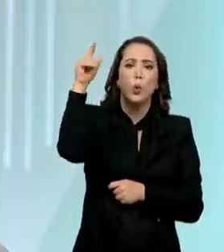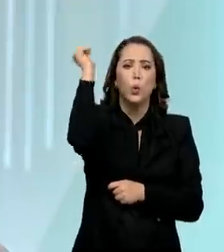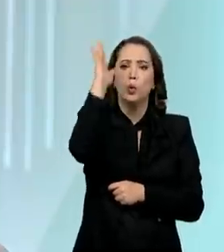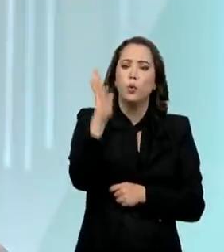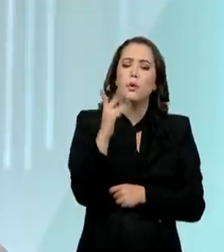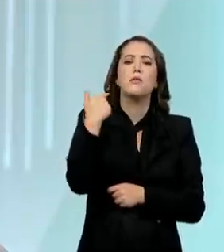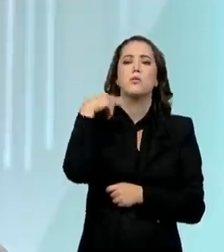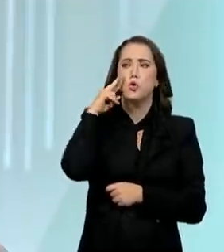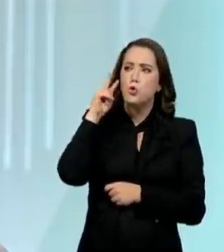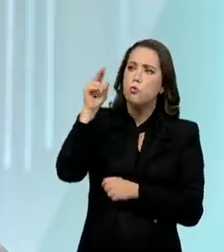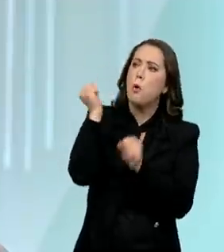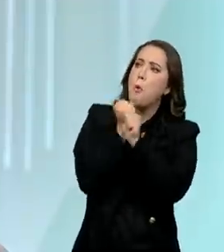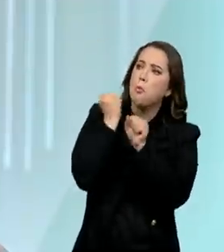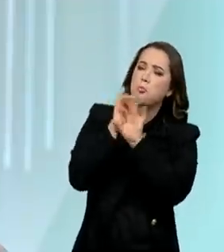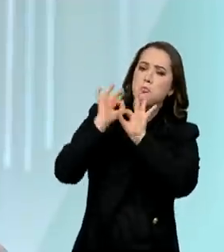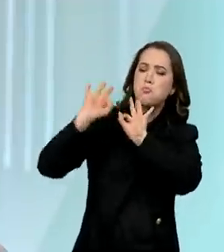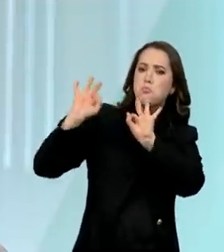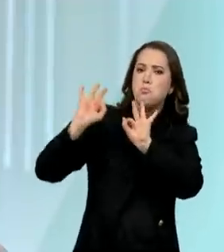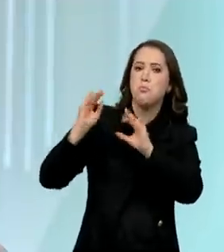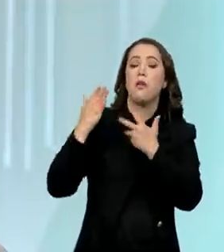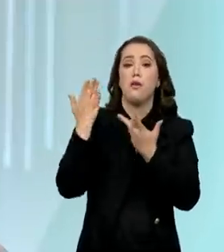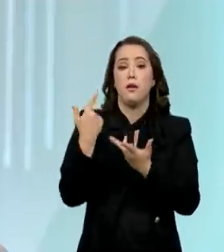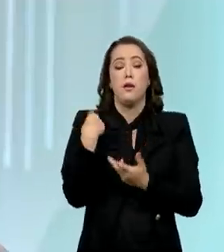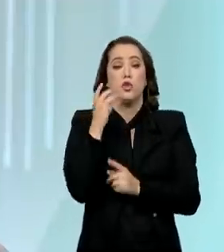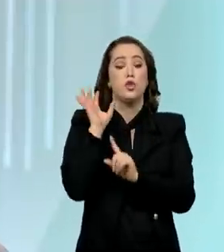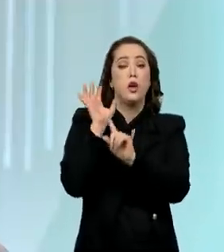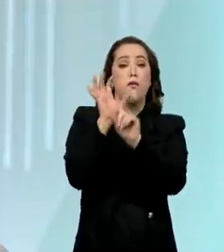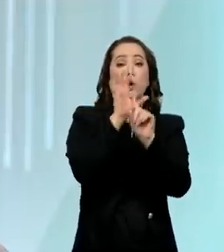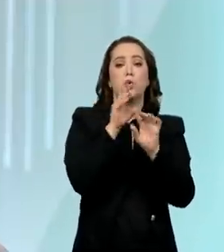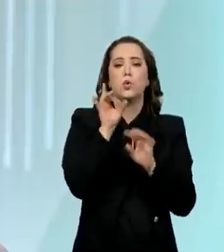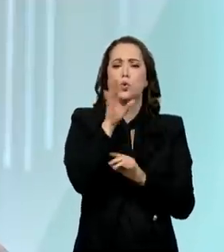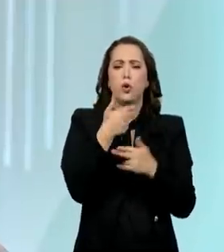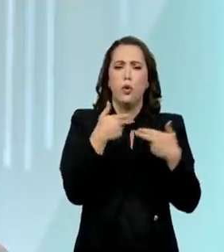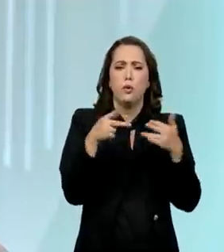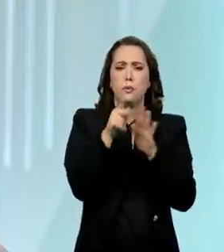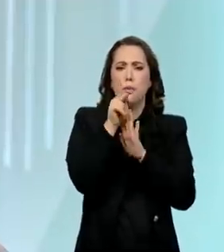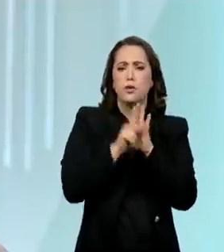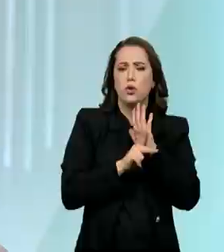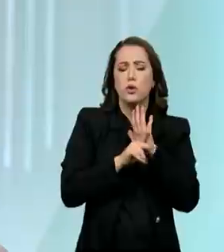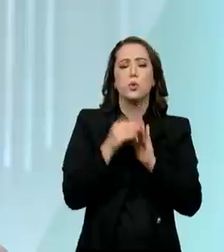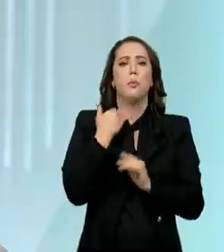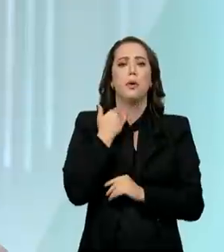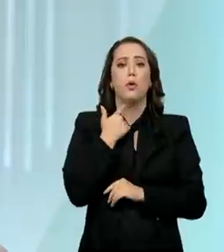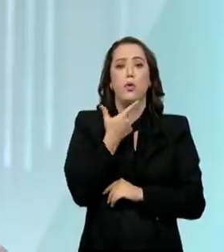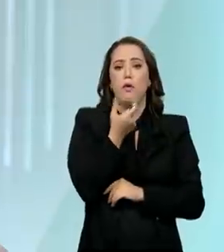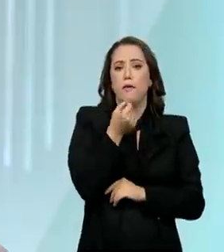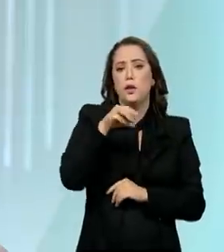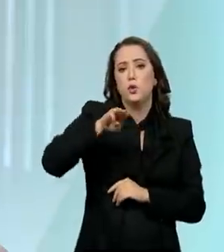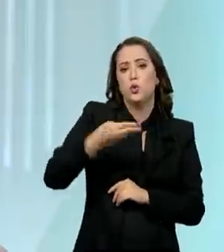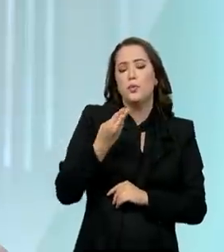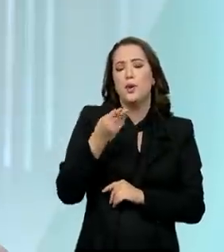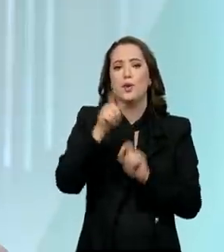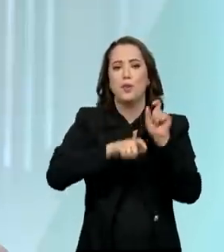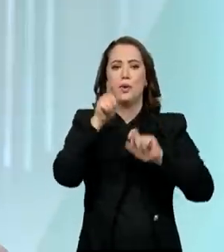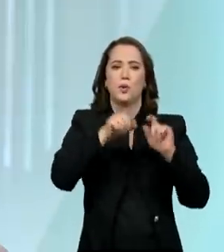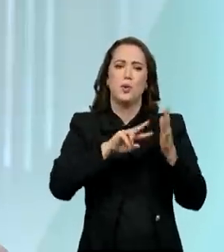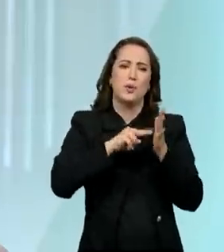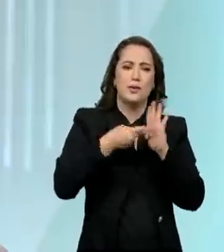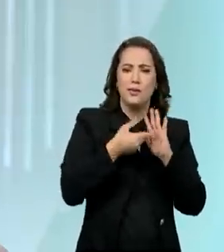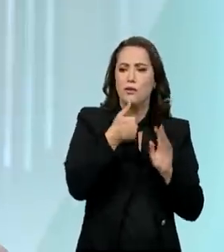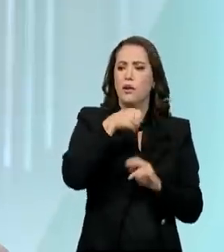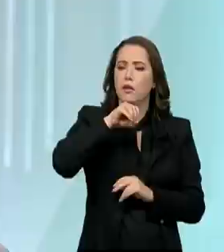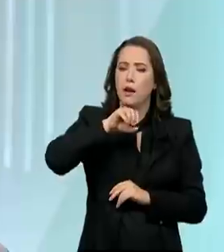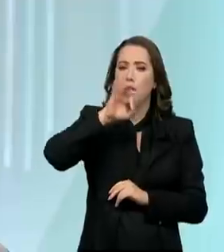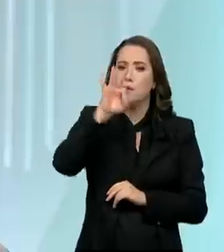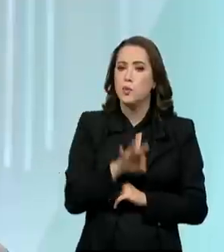todas muito bem-sucedidas. A gente já impactou, só nos projetos do banco, 20 milhões de pessoas. É 10% da nossa população. E a